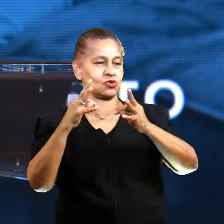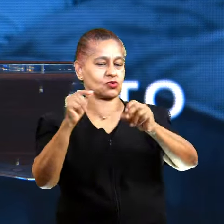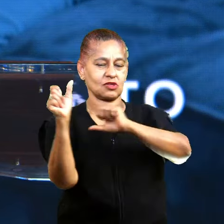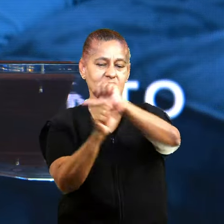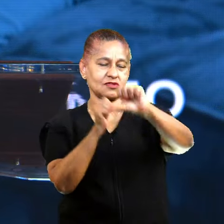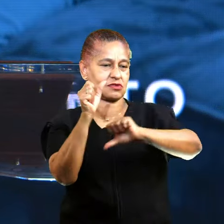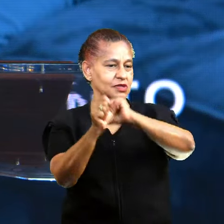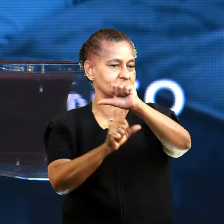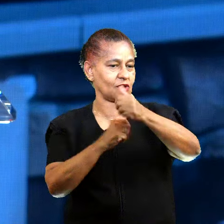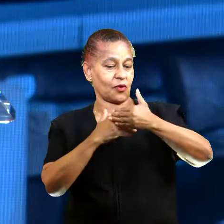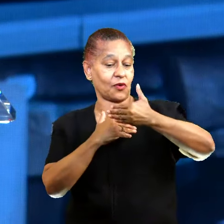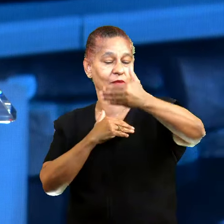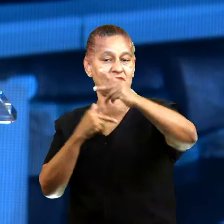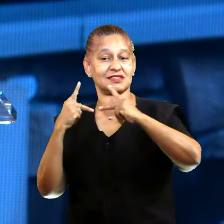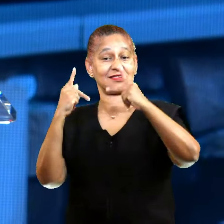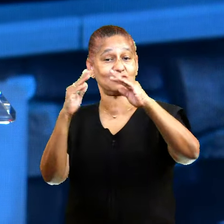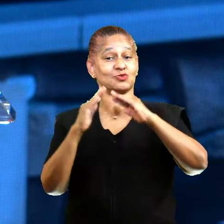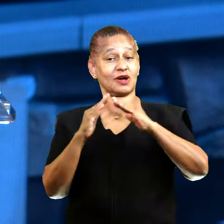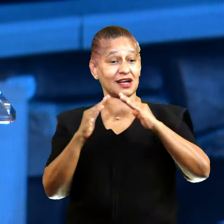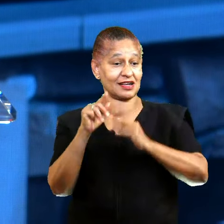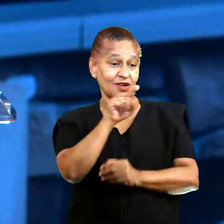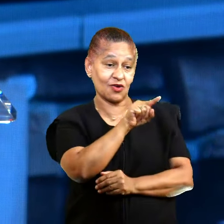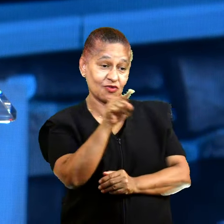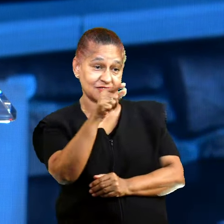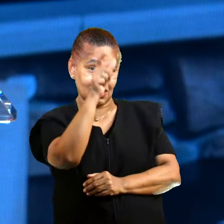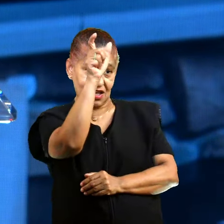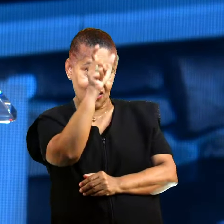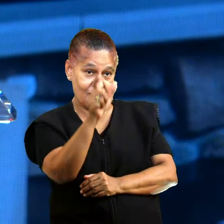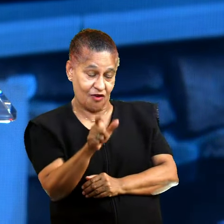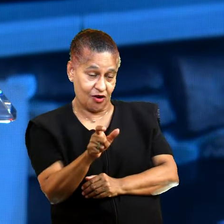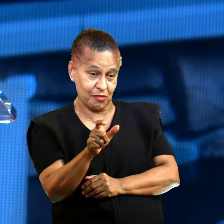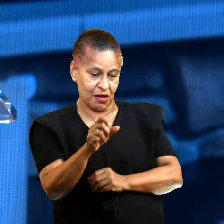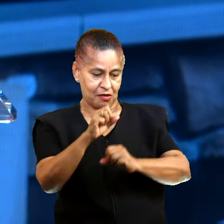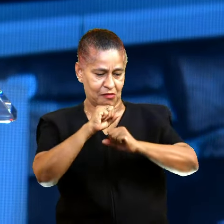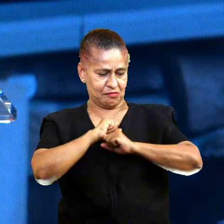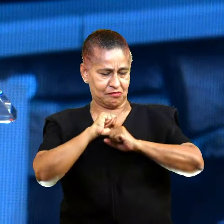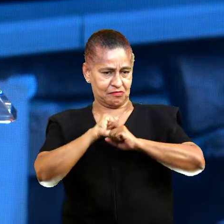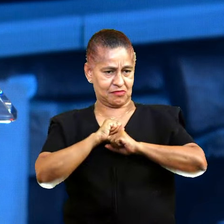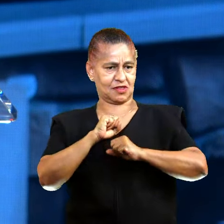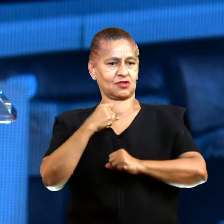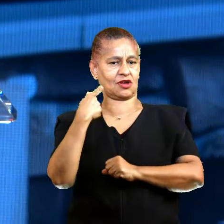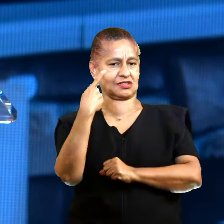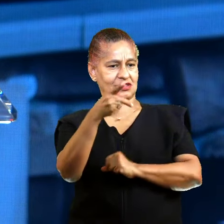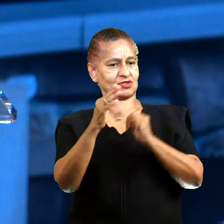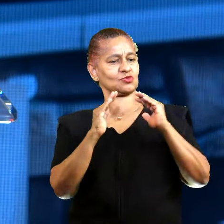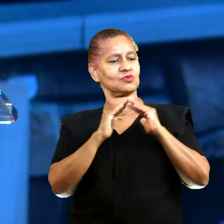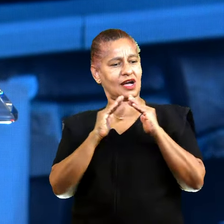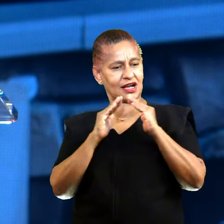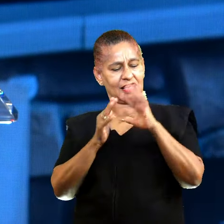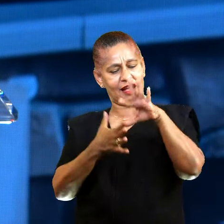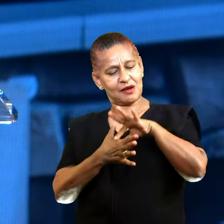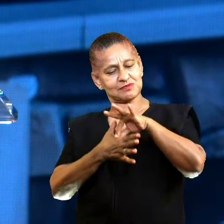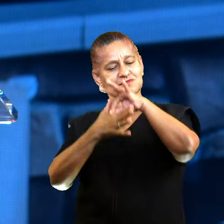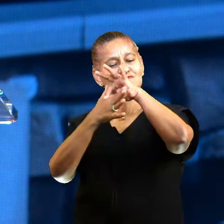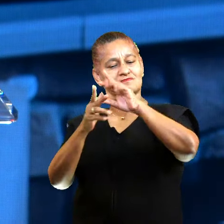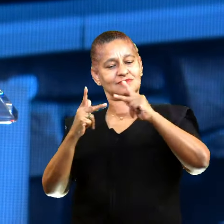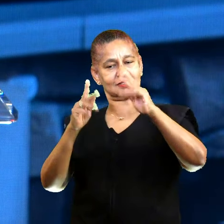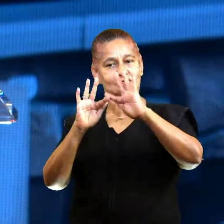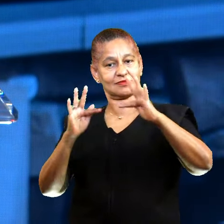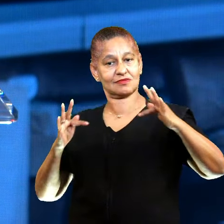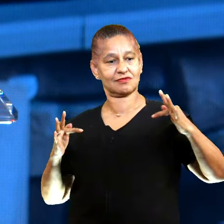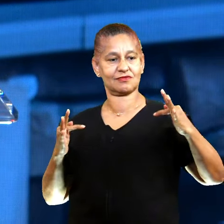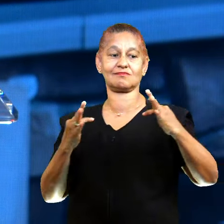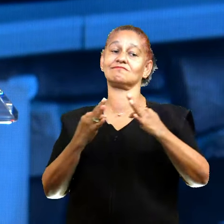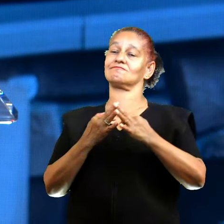casa. Tudo começa com você, homem, sacerdote sacerdote da sua casa, líder da sua casa.